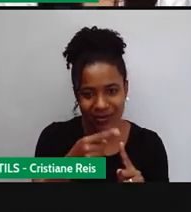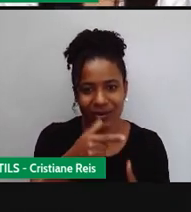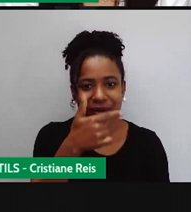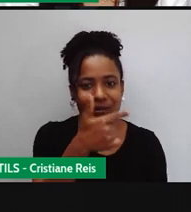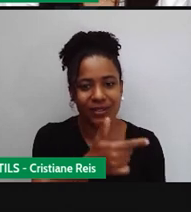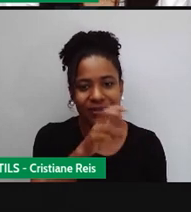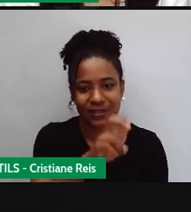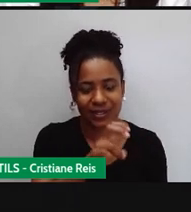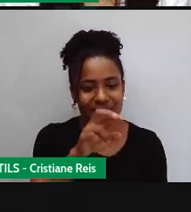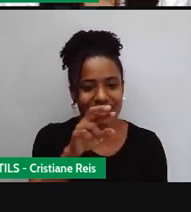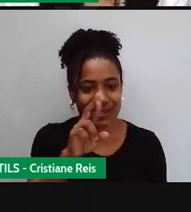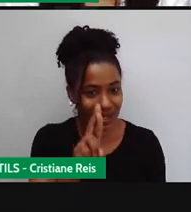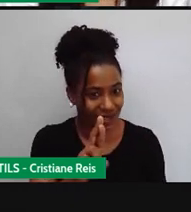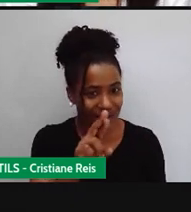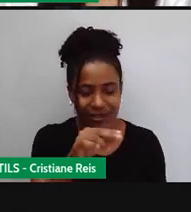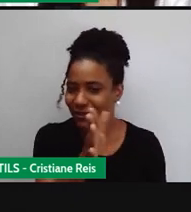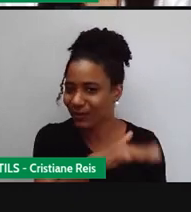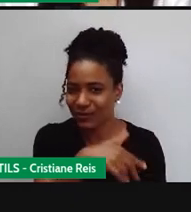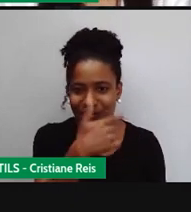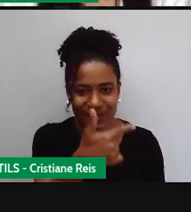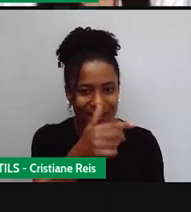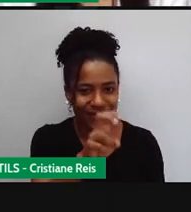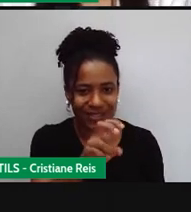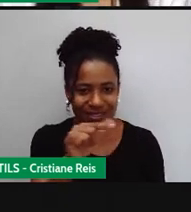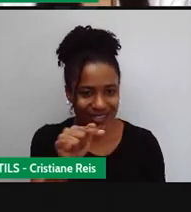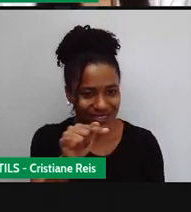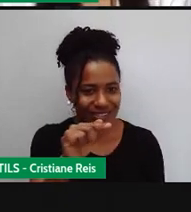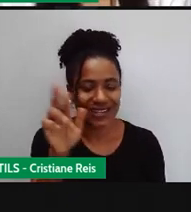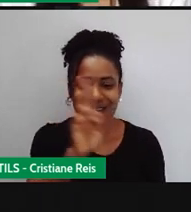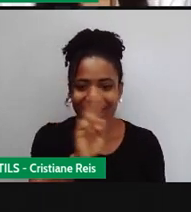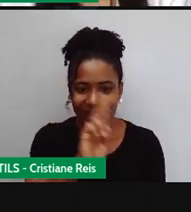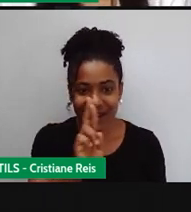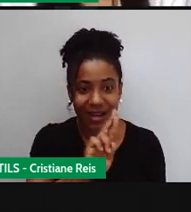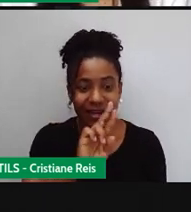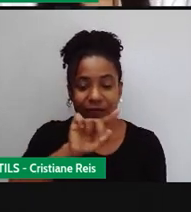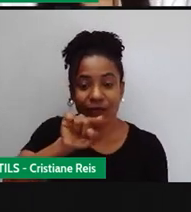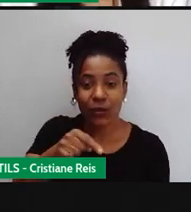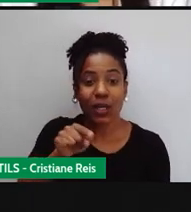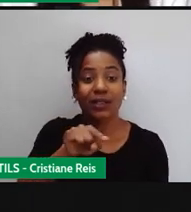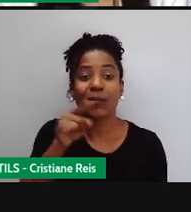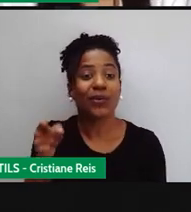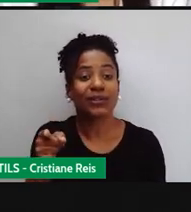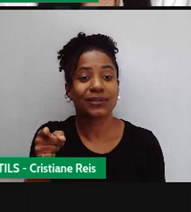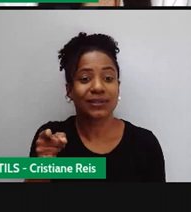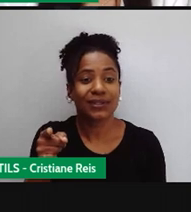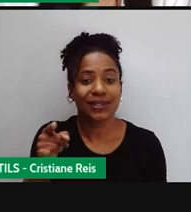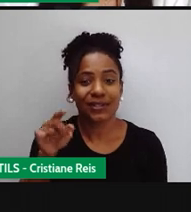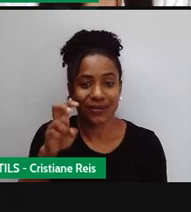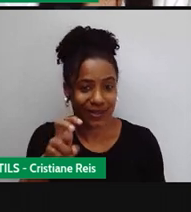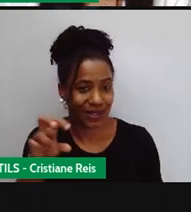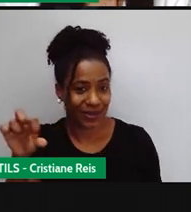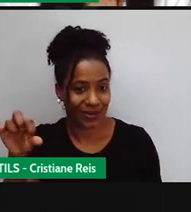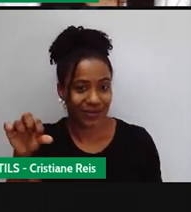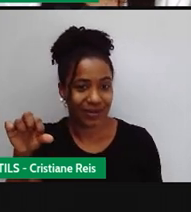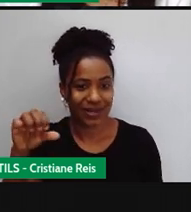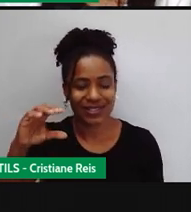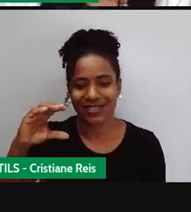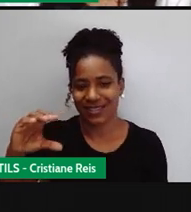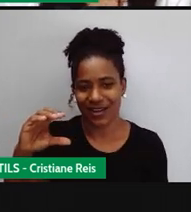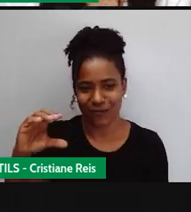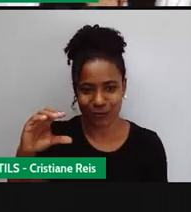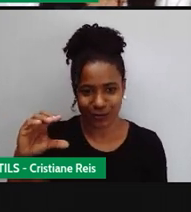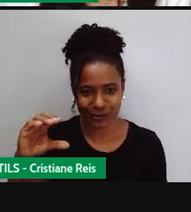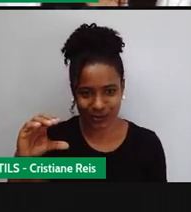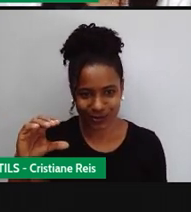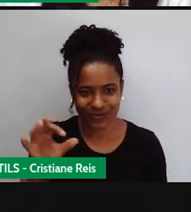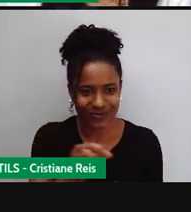corresponde ao valor dos reais. E o valor que está depois da vírgula corresponde aí o valor dos centavos.